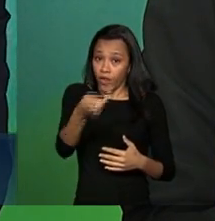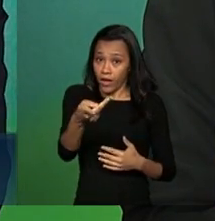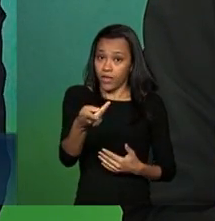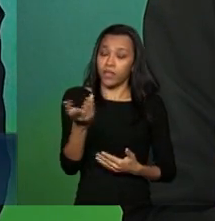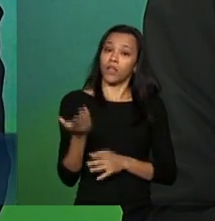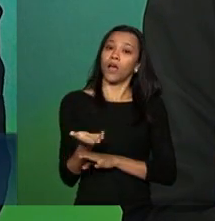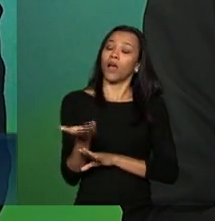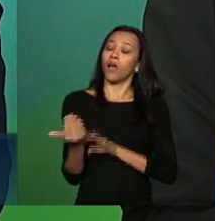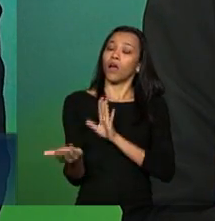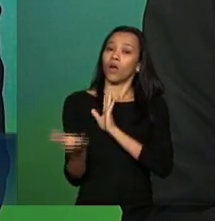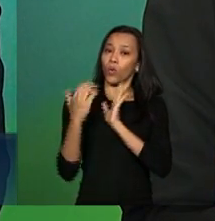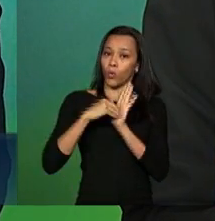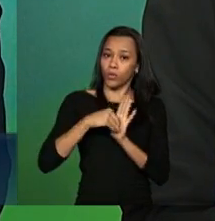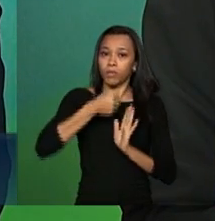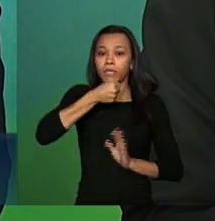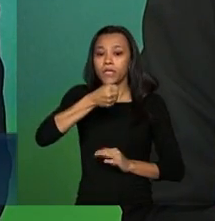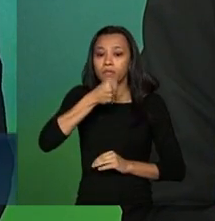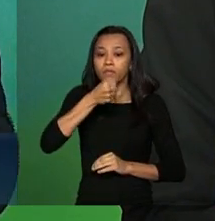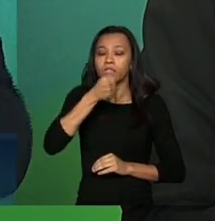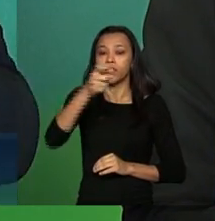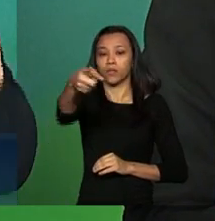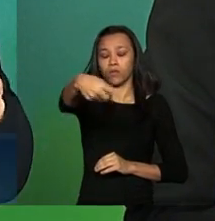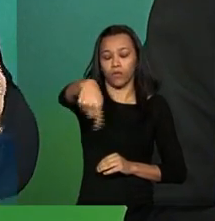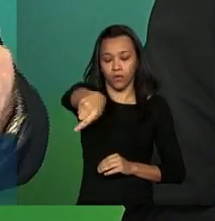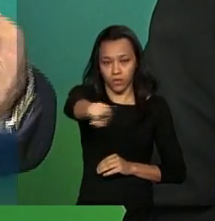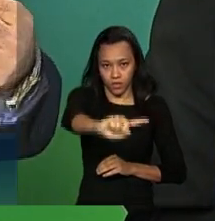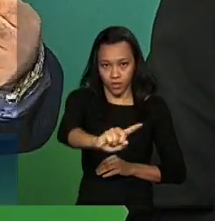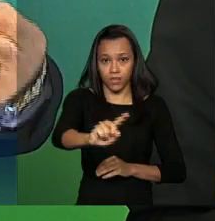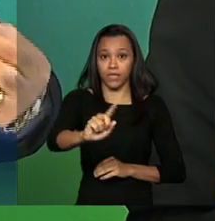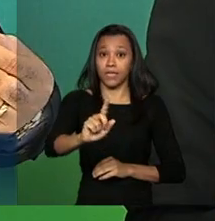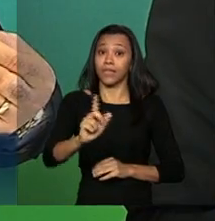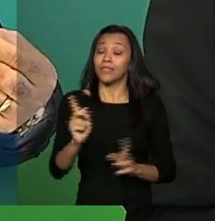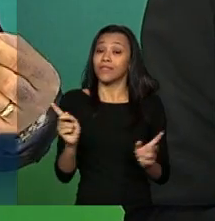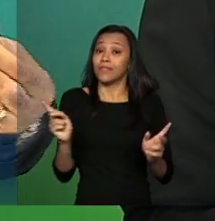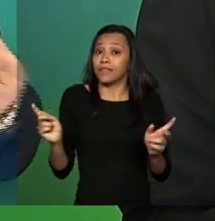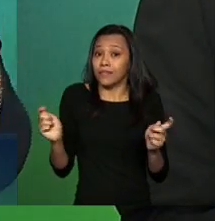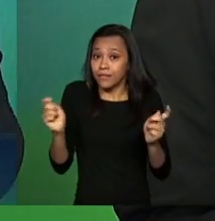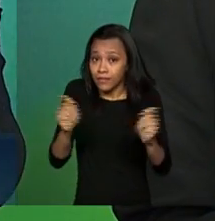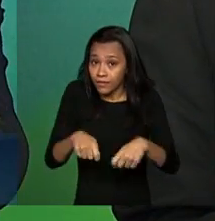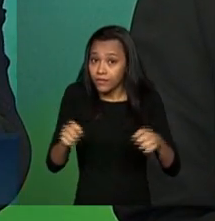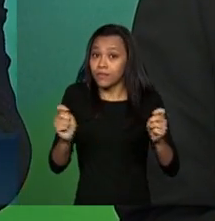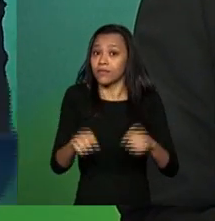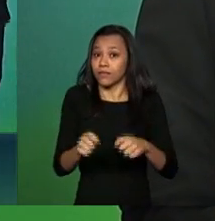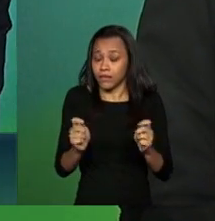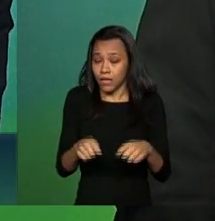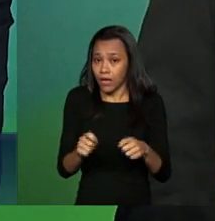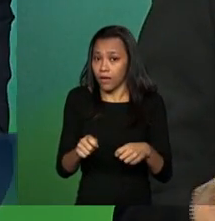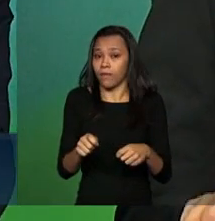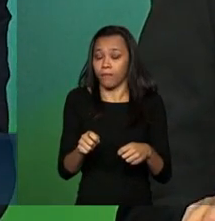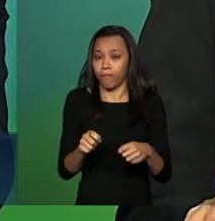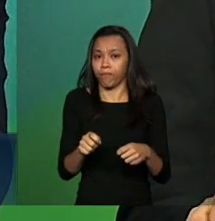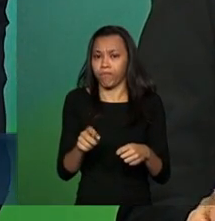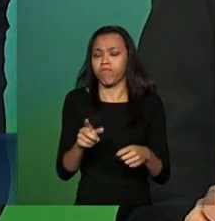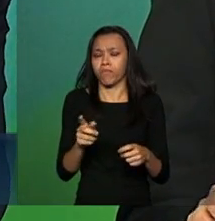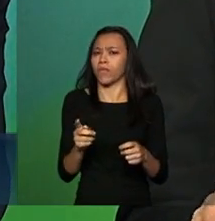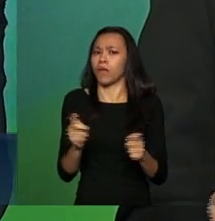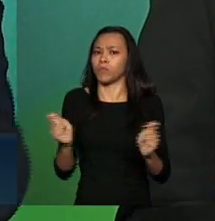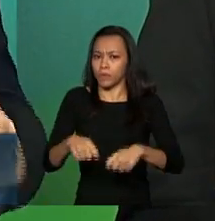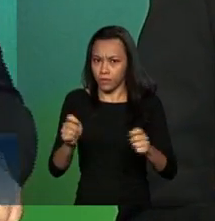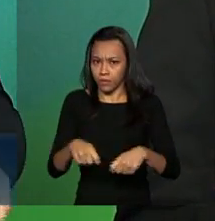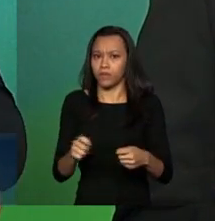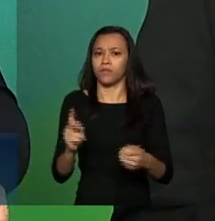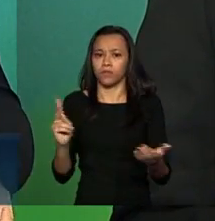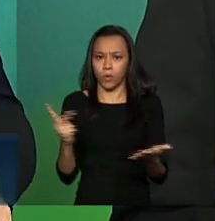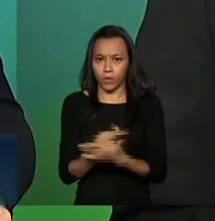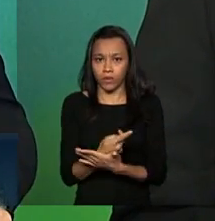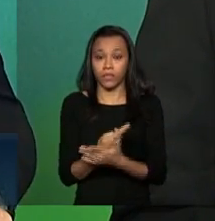entrevista que eu estive com vocês. Há uma possibilidade, isso não é fato, mas há uma possibilidade